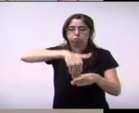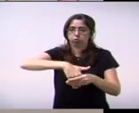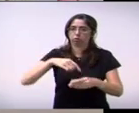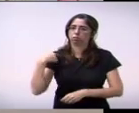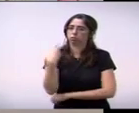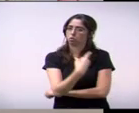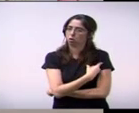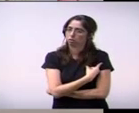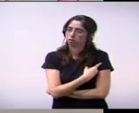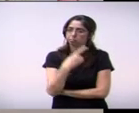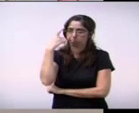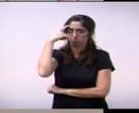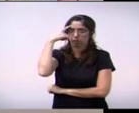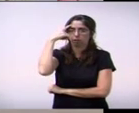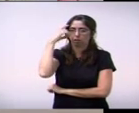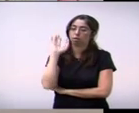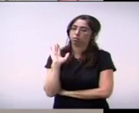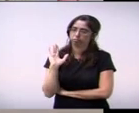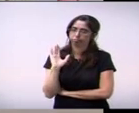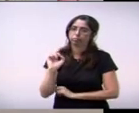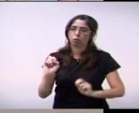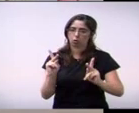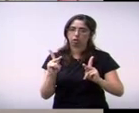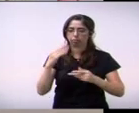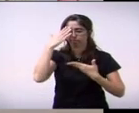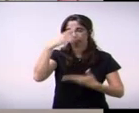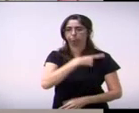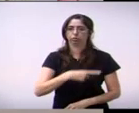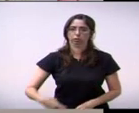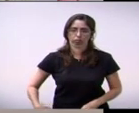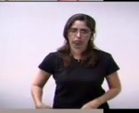é de se pensar ok muito obrigado presidente